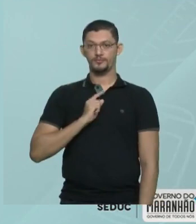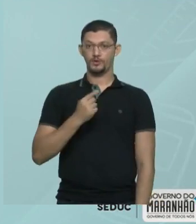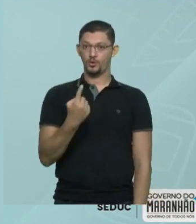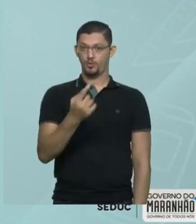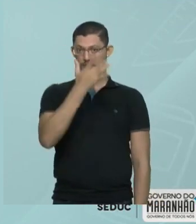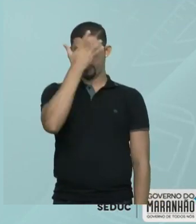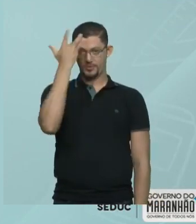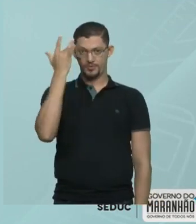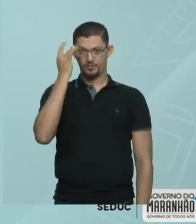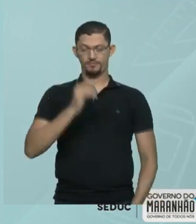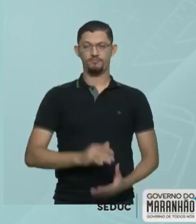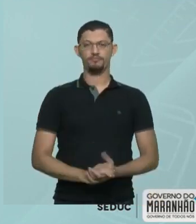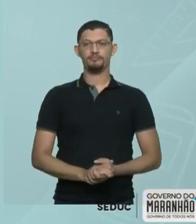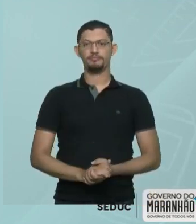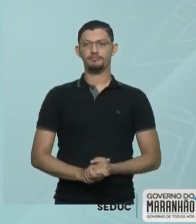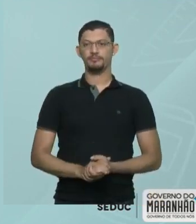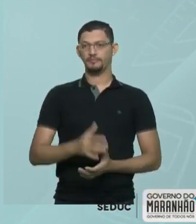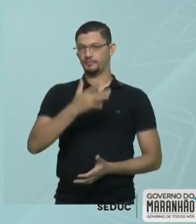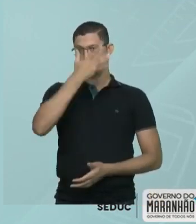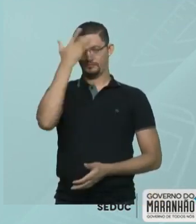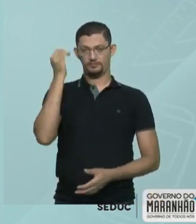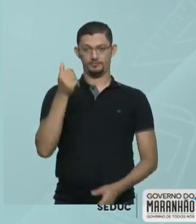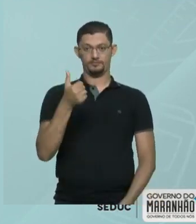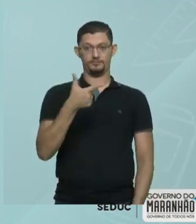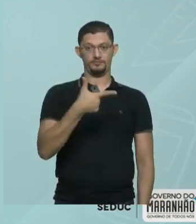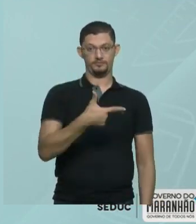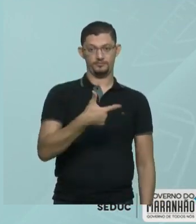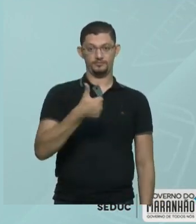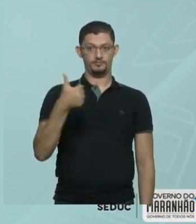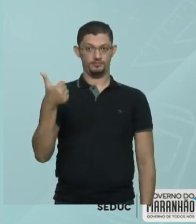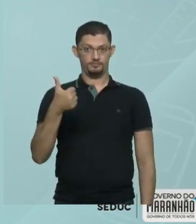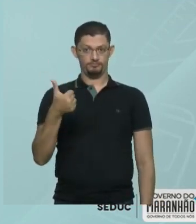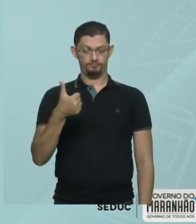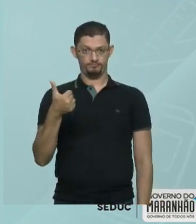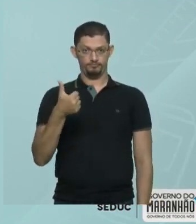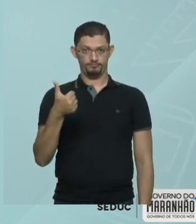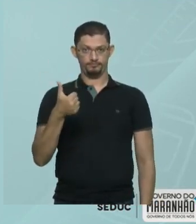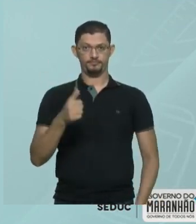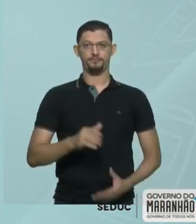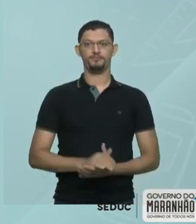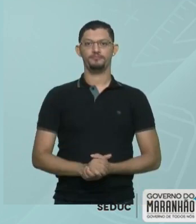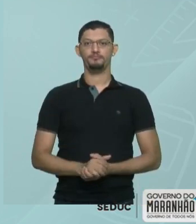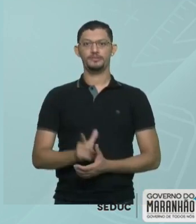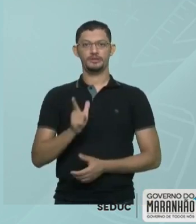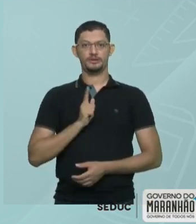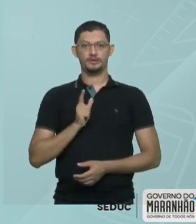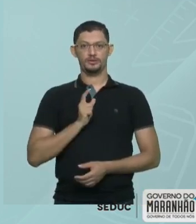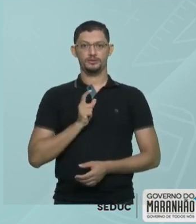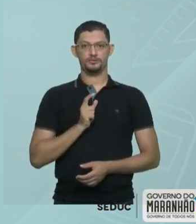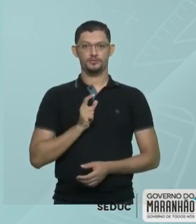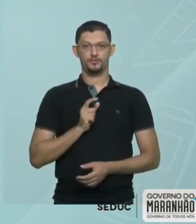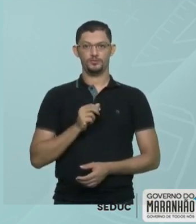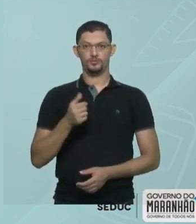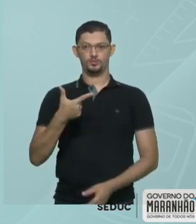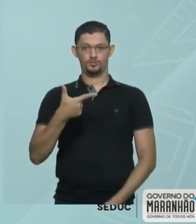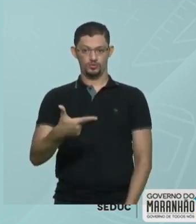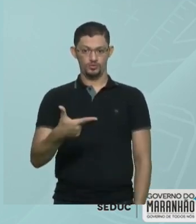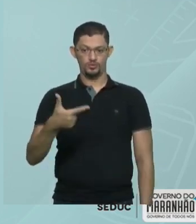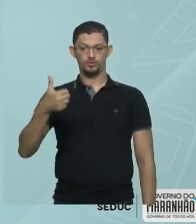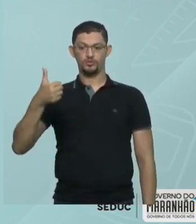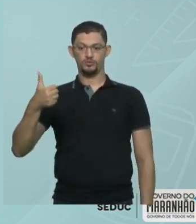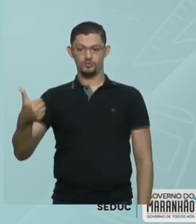pessoa. Essa pessoa está na vigésima primeira. Vigésima primeira, eu tenho o algarismo 2 e 1.